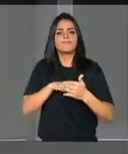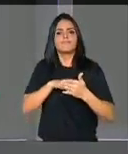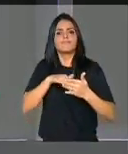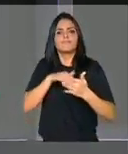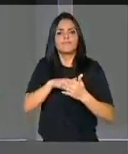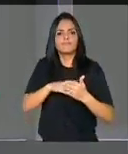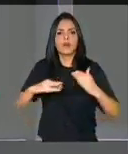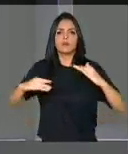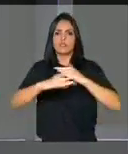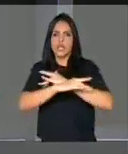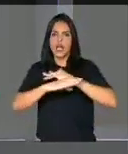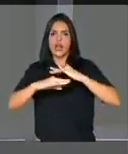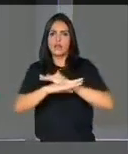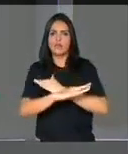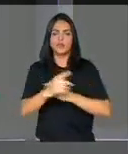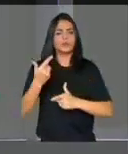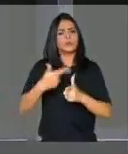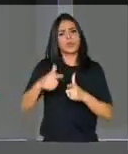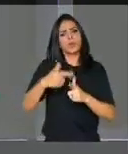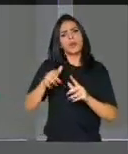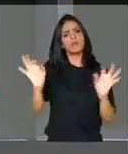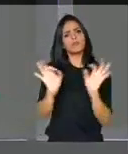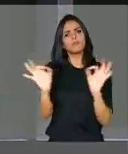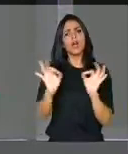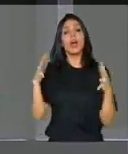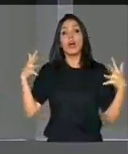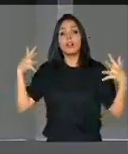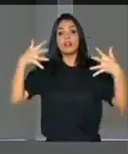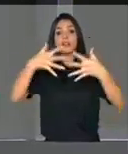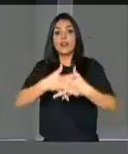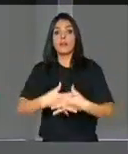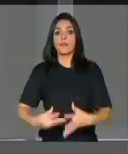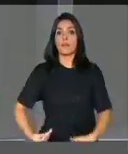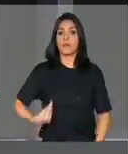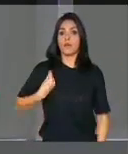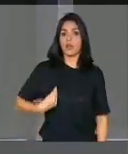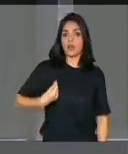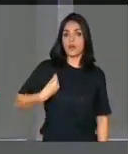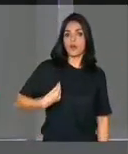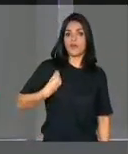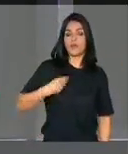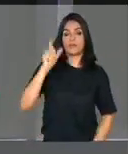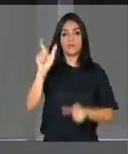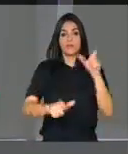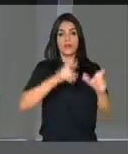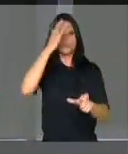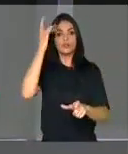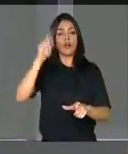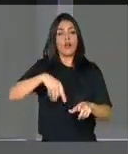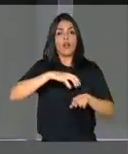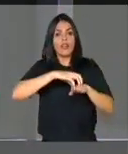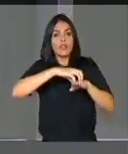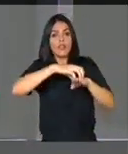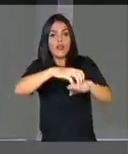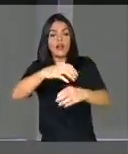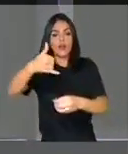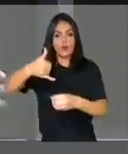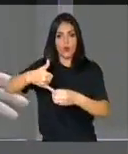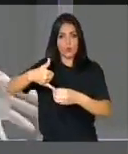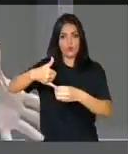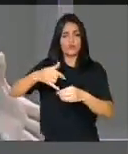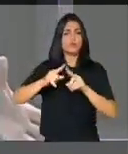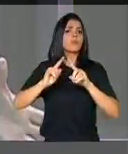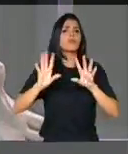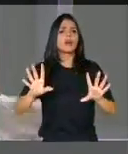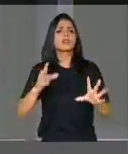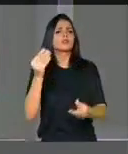essenciais, o que mais atrapalhou a vida de todo mundo foi a questão do transporte de combustível. Mas como é